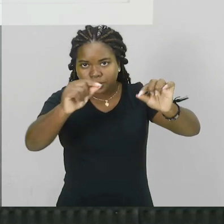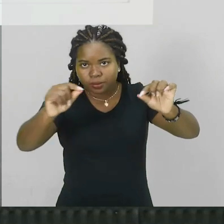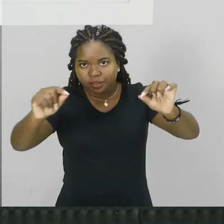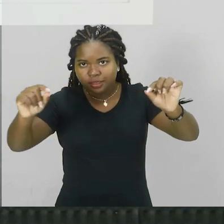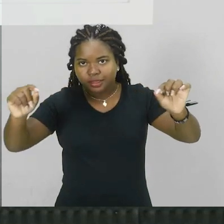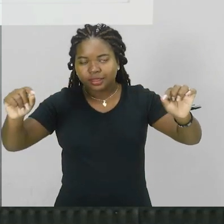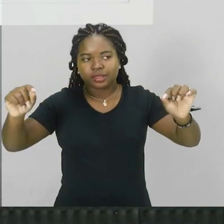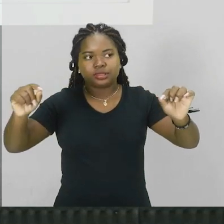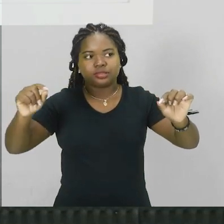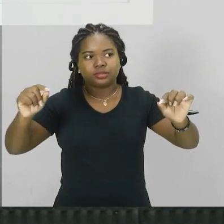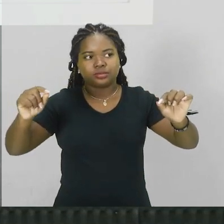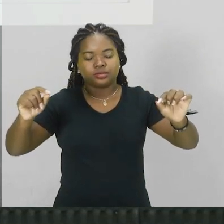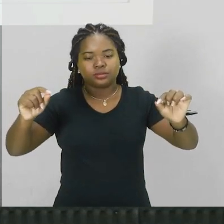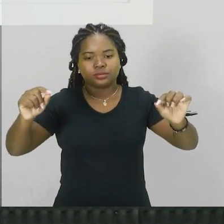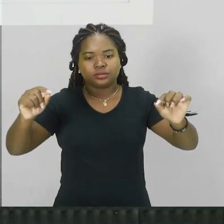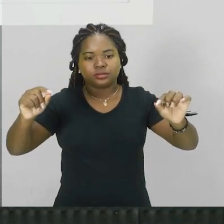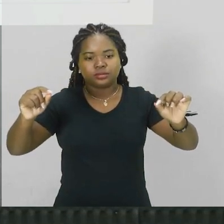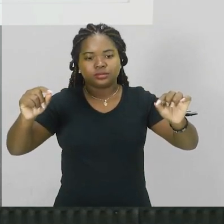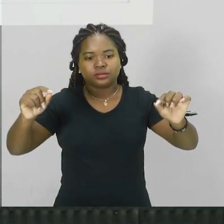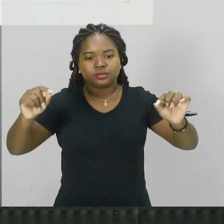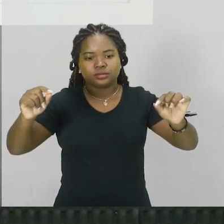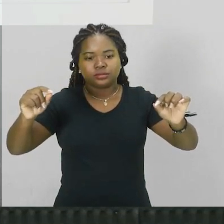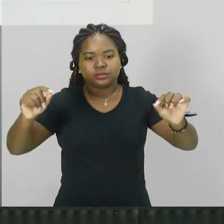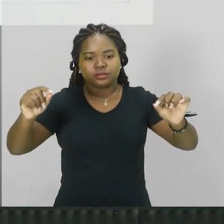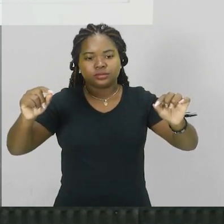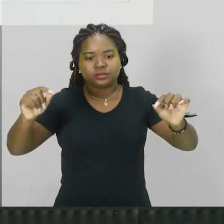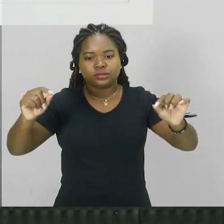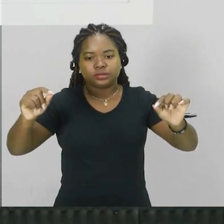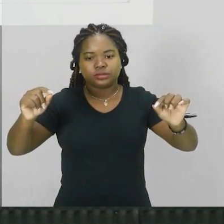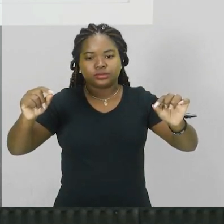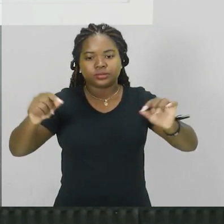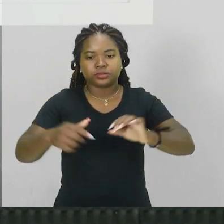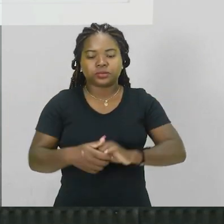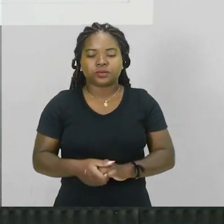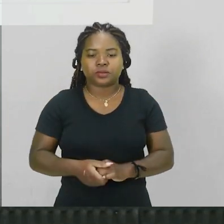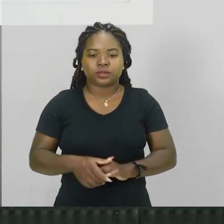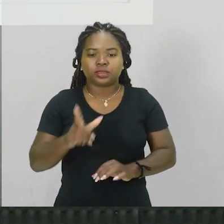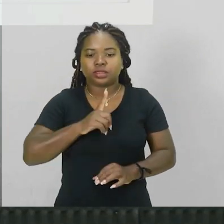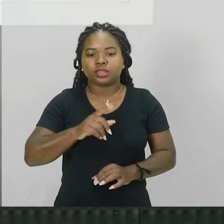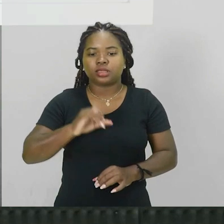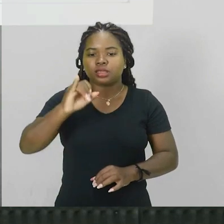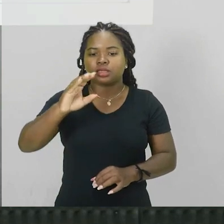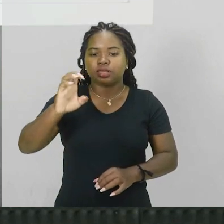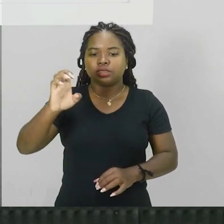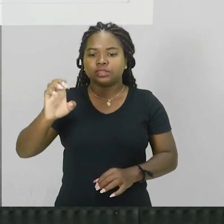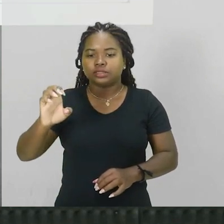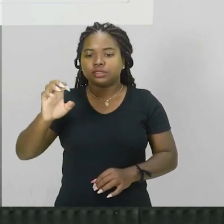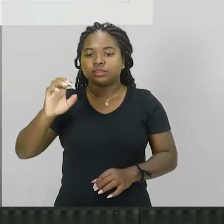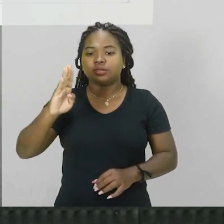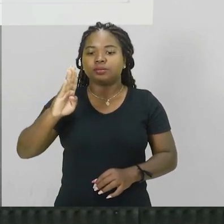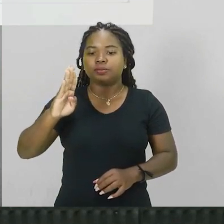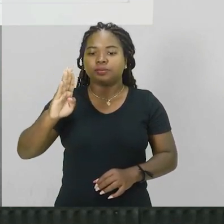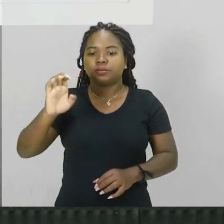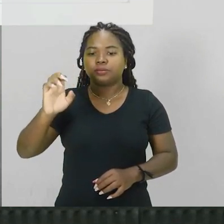cobrindo, né, os possíveis icebergs, né, que estivessem aqui,